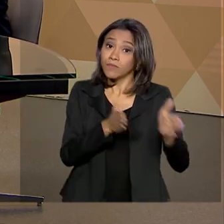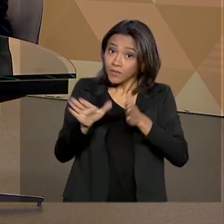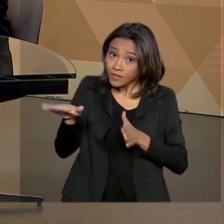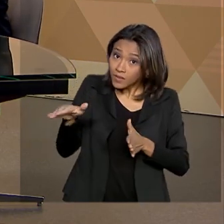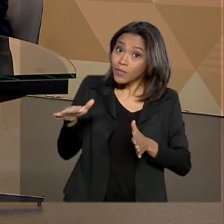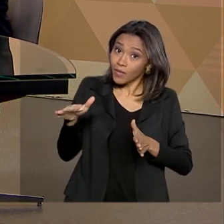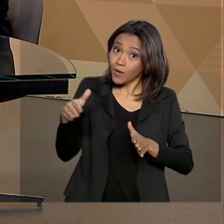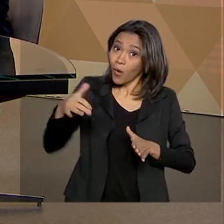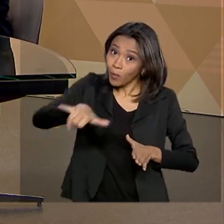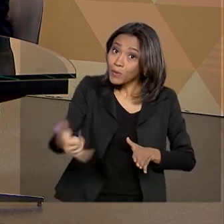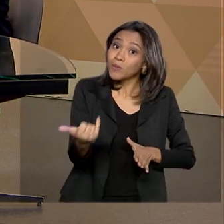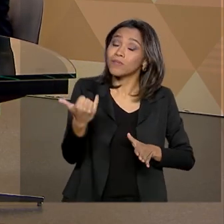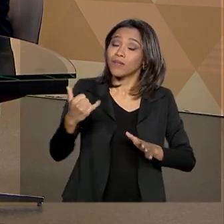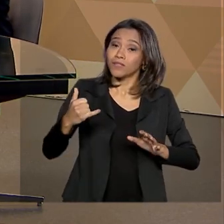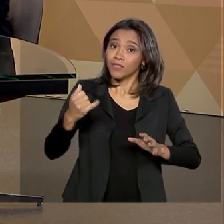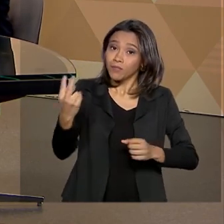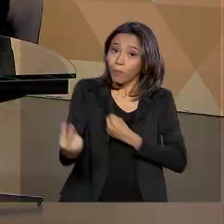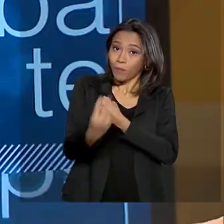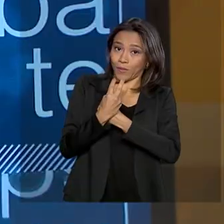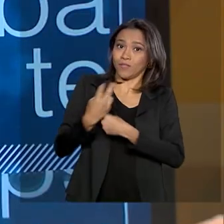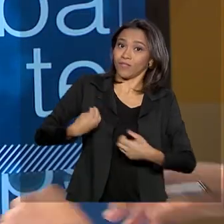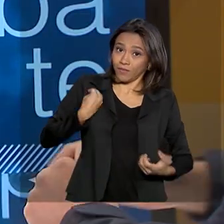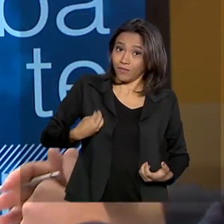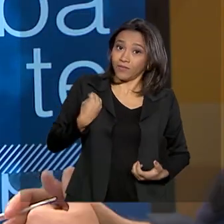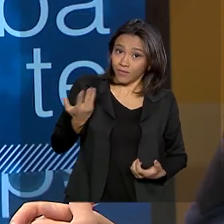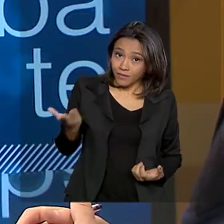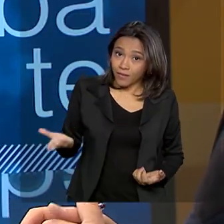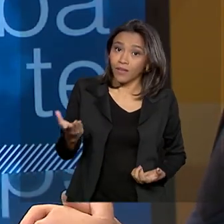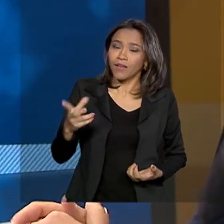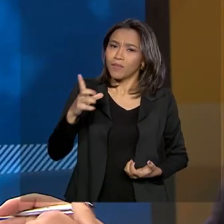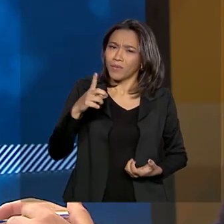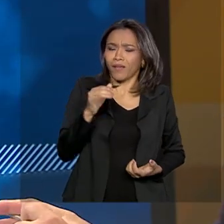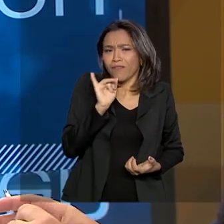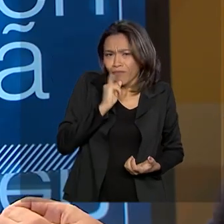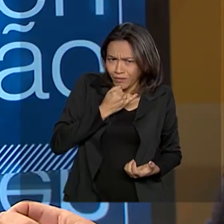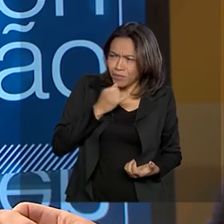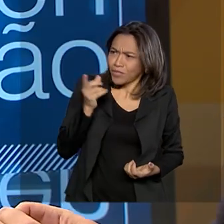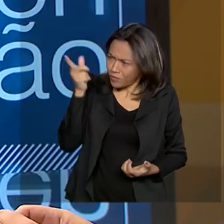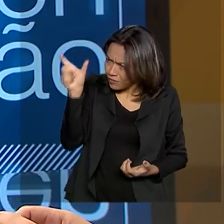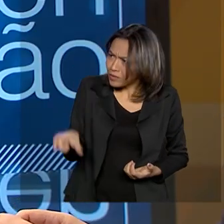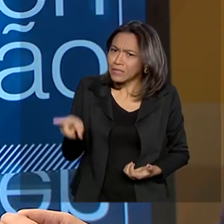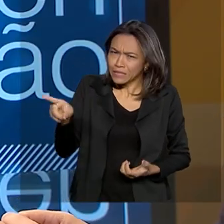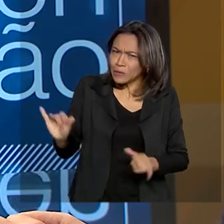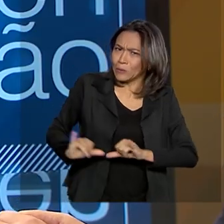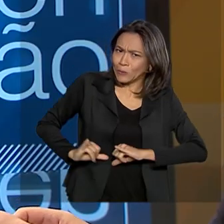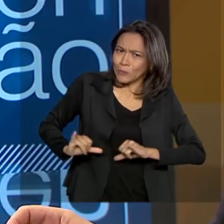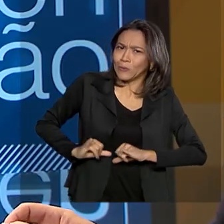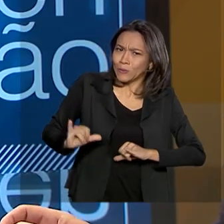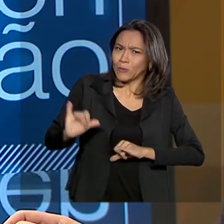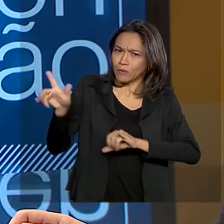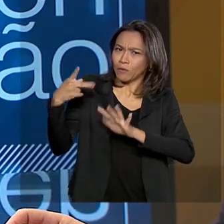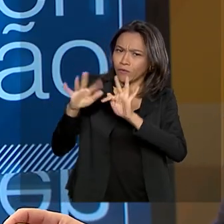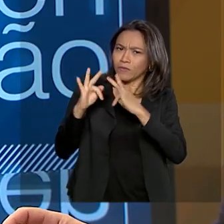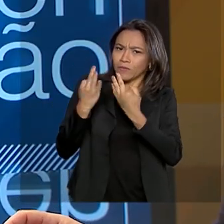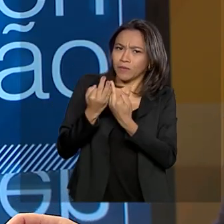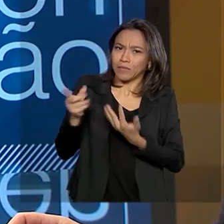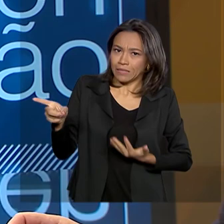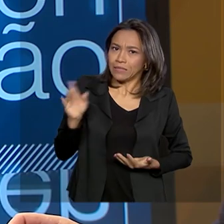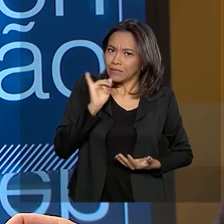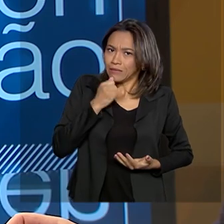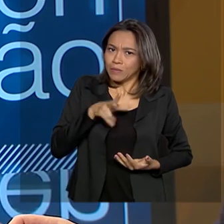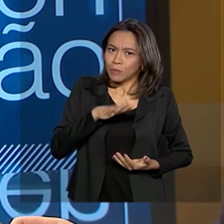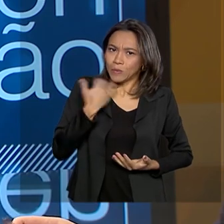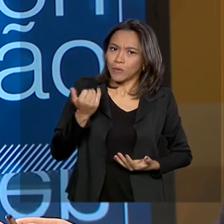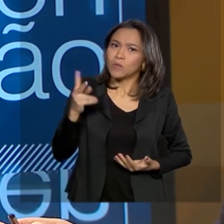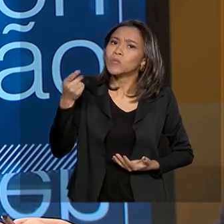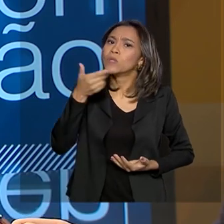preservar vidas, né, diretor? A gente tem aqui o dado de que, infelizmente, o senhor passou por uma história familiar de perda na família, né?